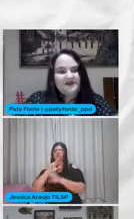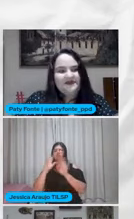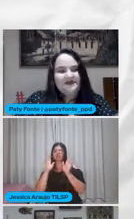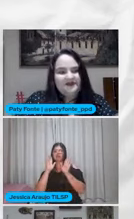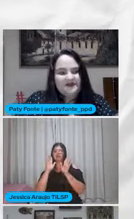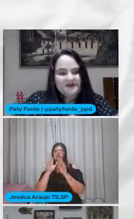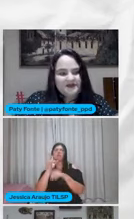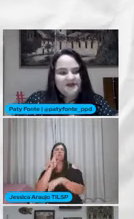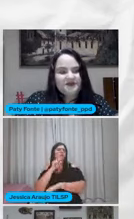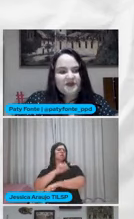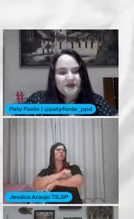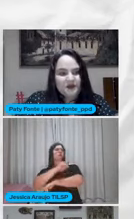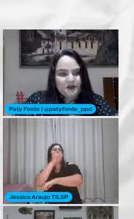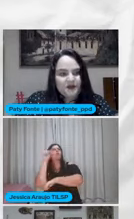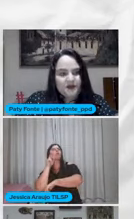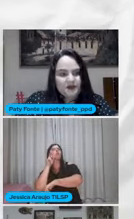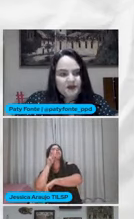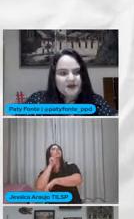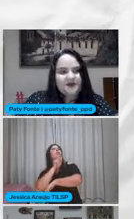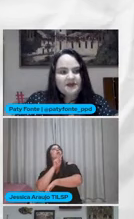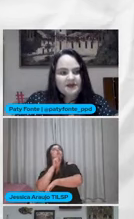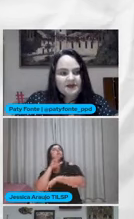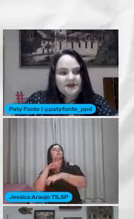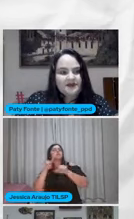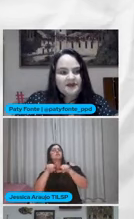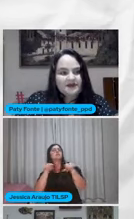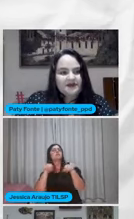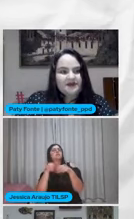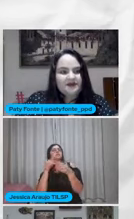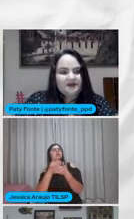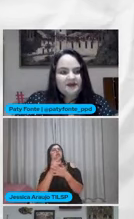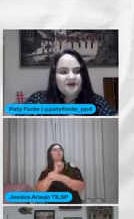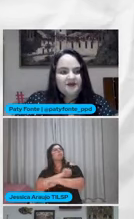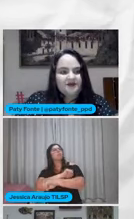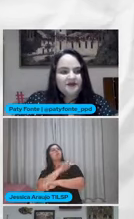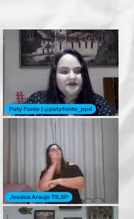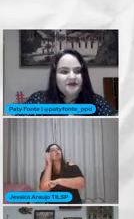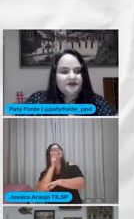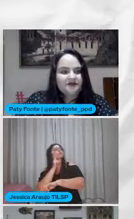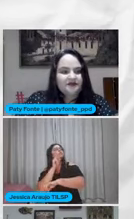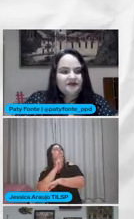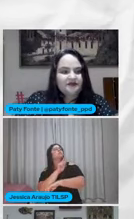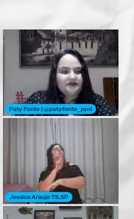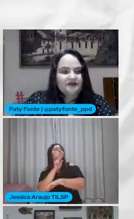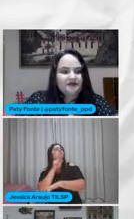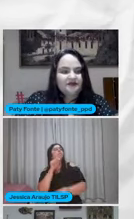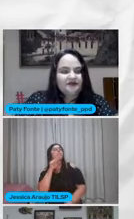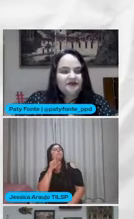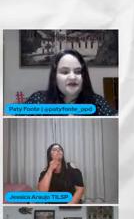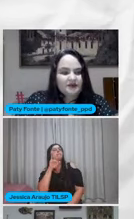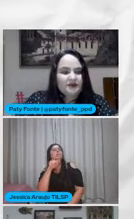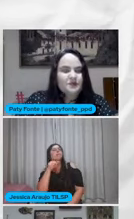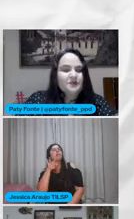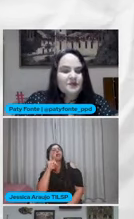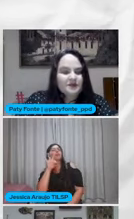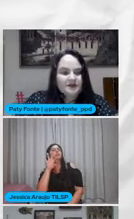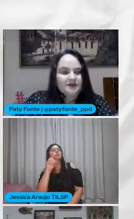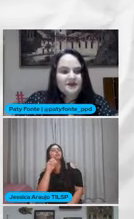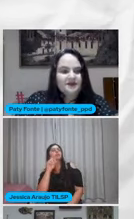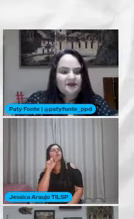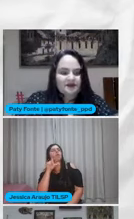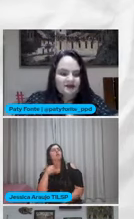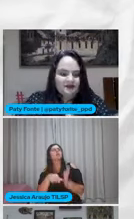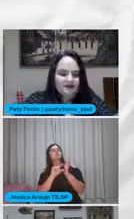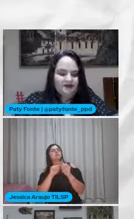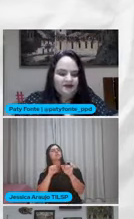Poder olhar Para fora da sala Então Será que a gente No pátio Antes de entrar Na sala de aula Será que a gente